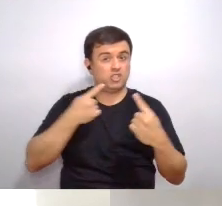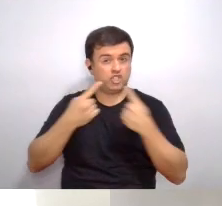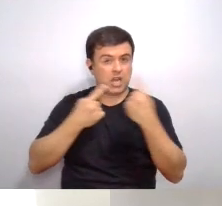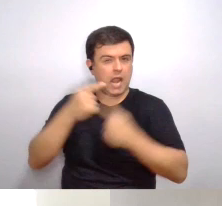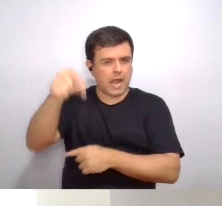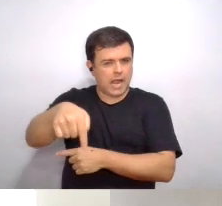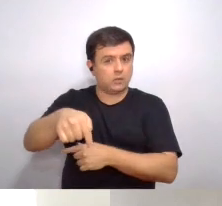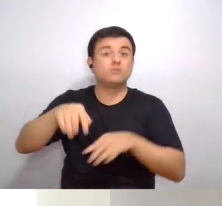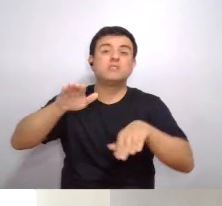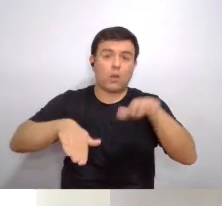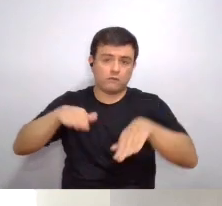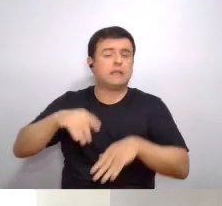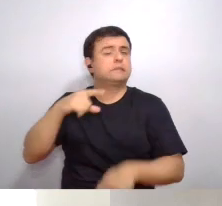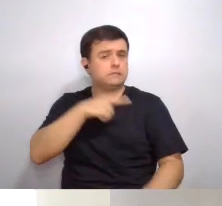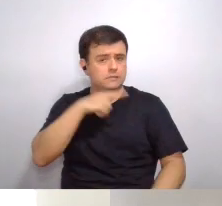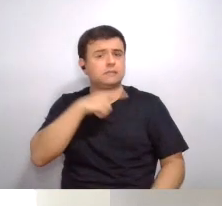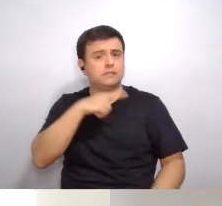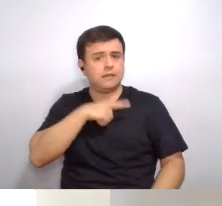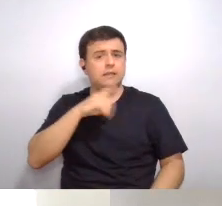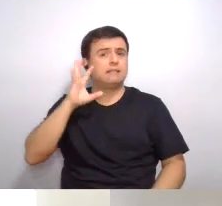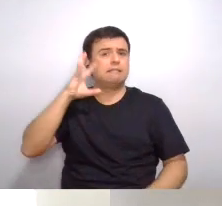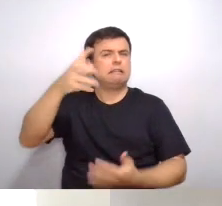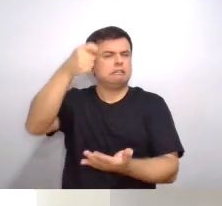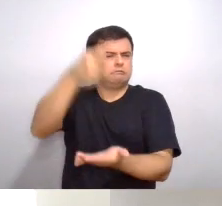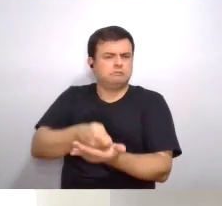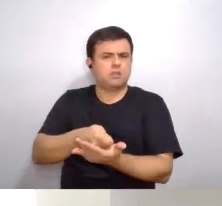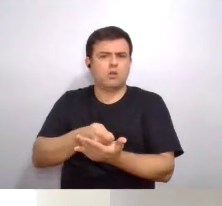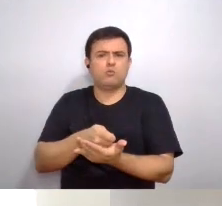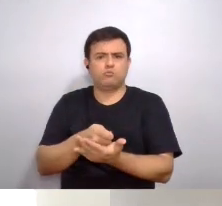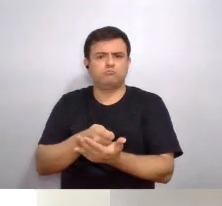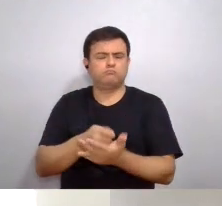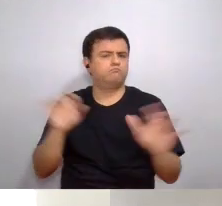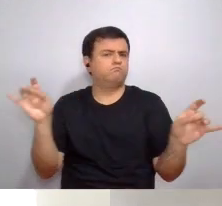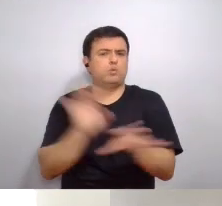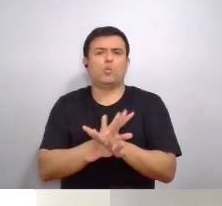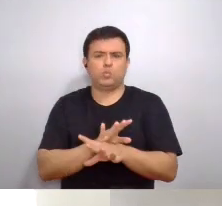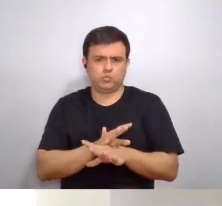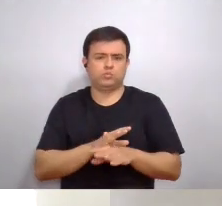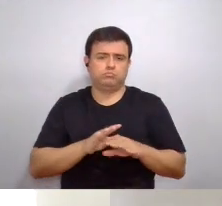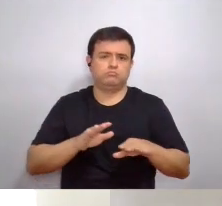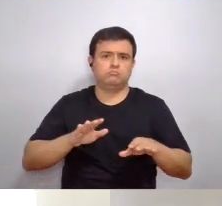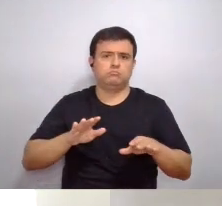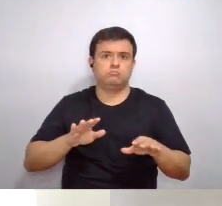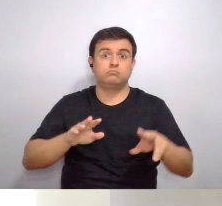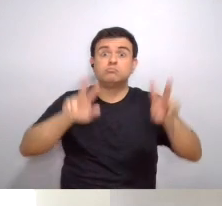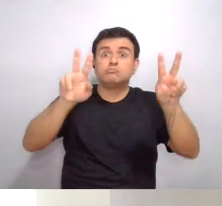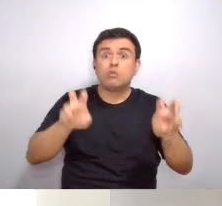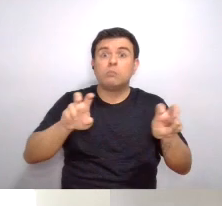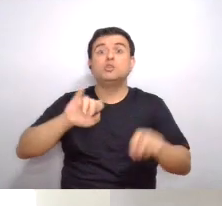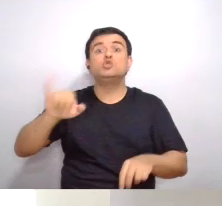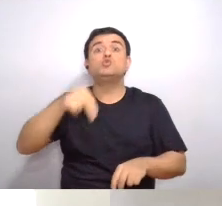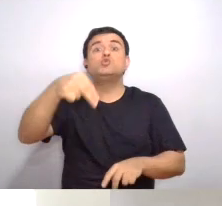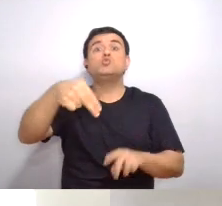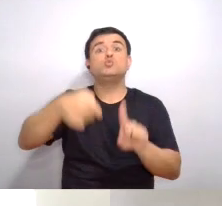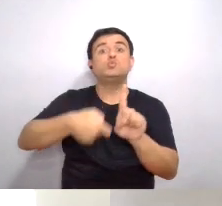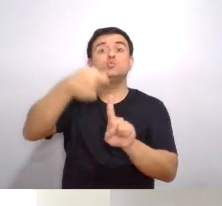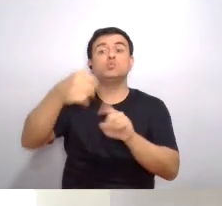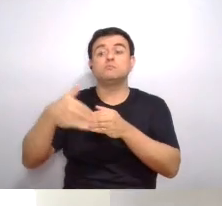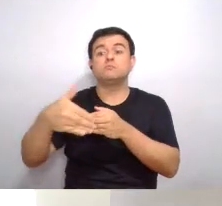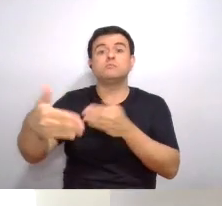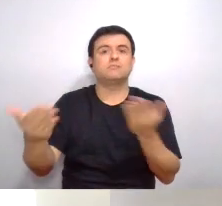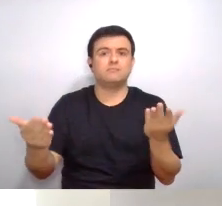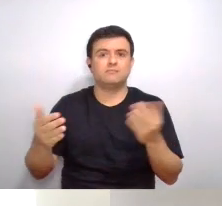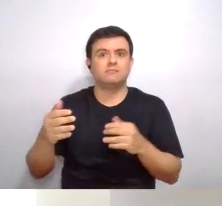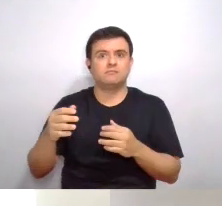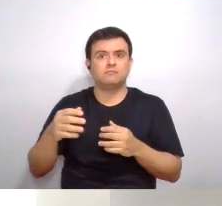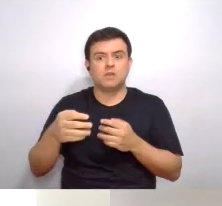aí já alguma decisão tomada, quem sabe sobre junho, porque já temos aí